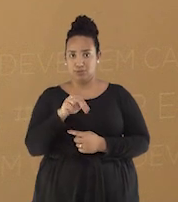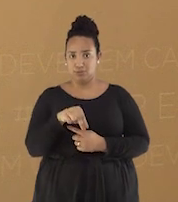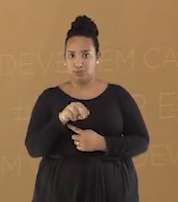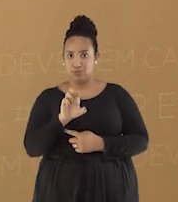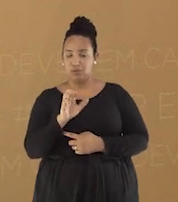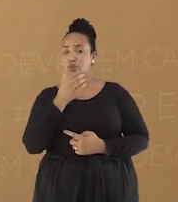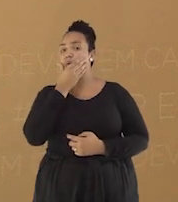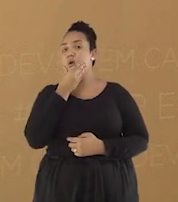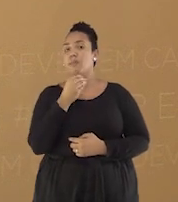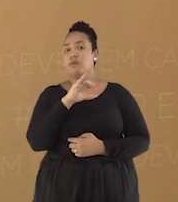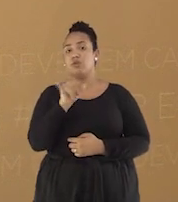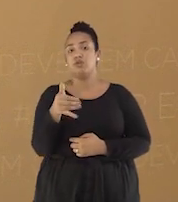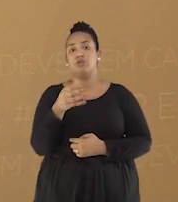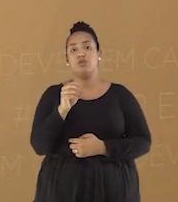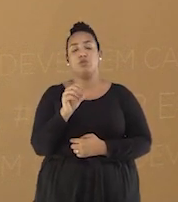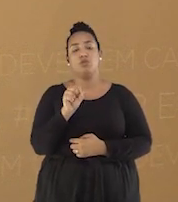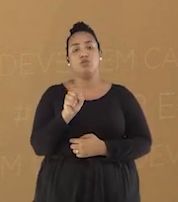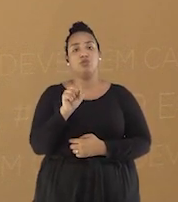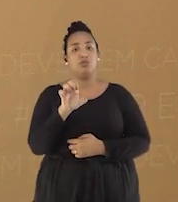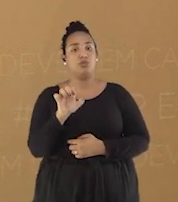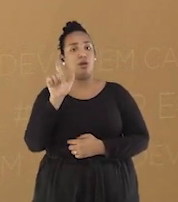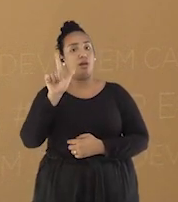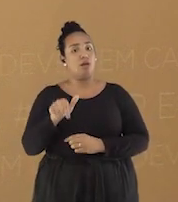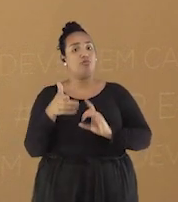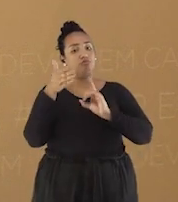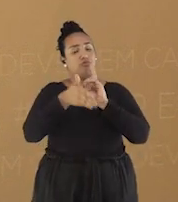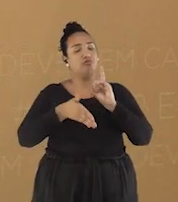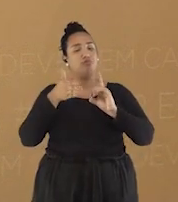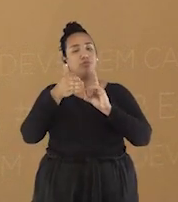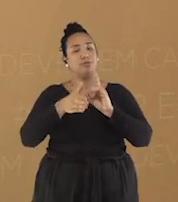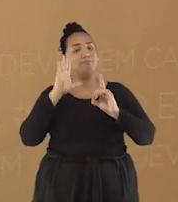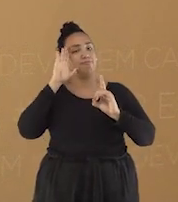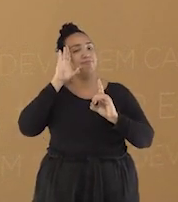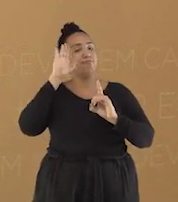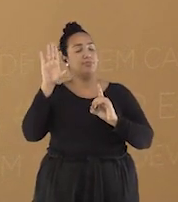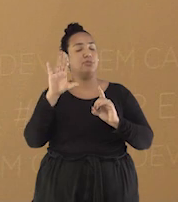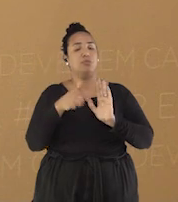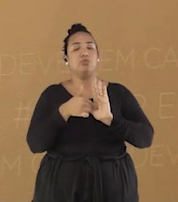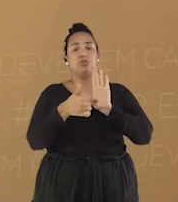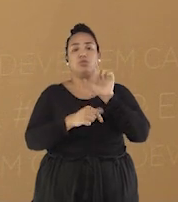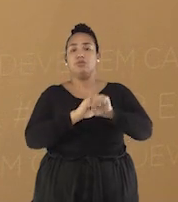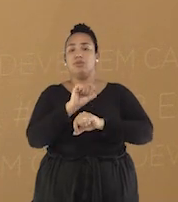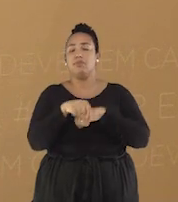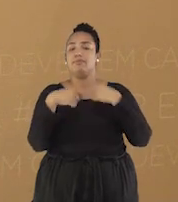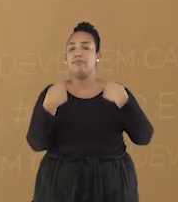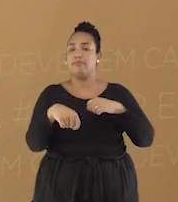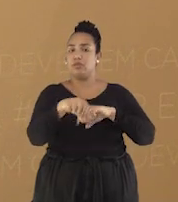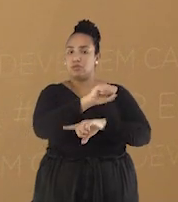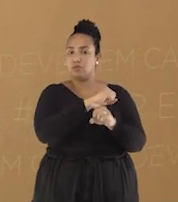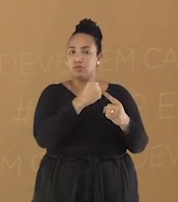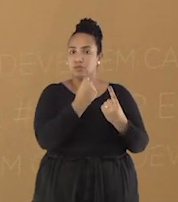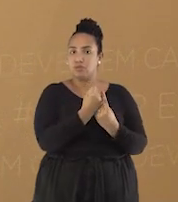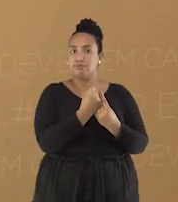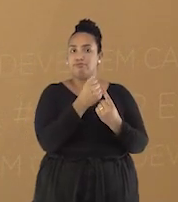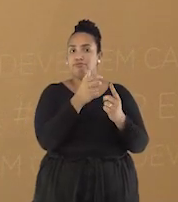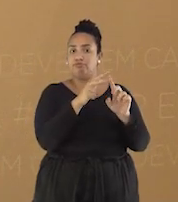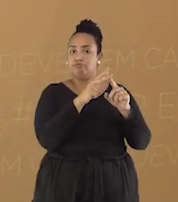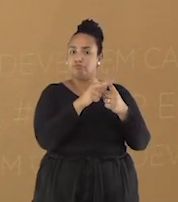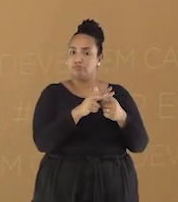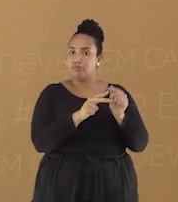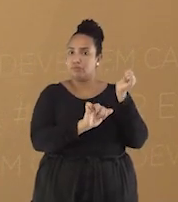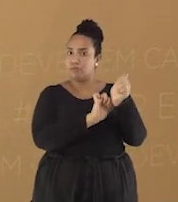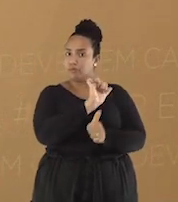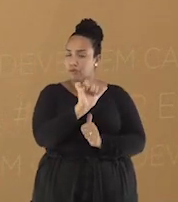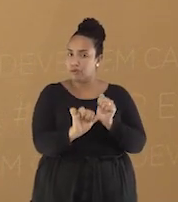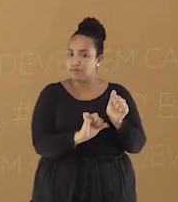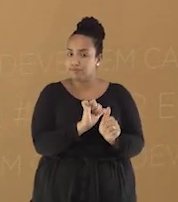principais oradores do Comício da Central do Brasil, que defendia as reformas sociais no país e foi um dos episódios